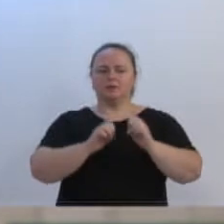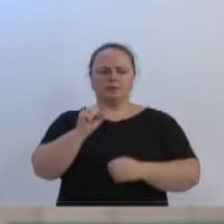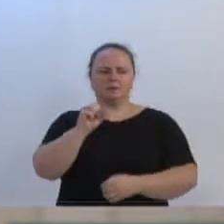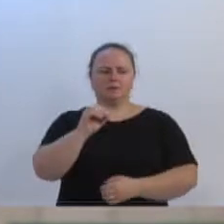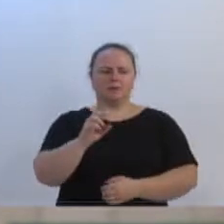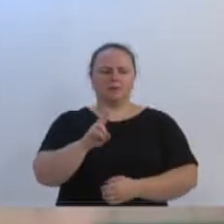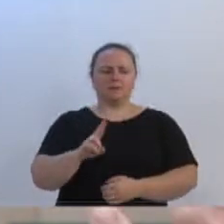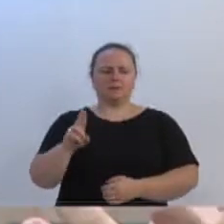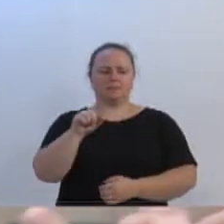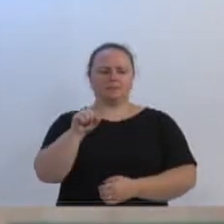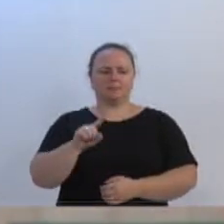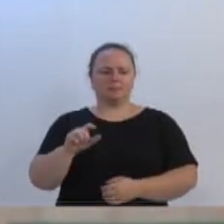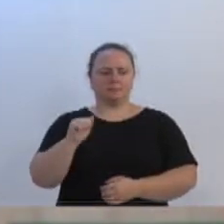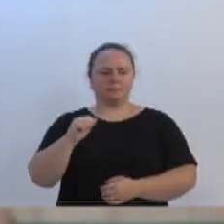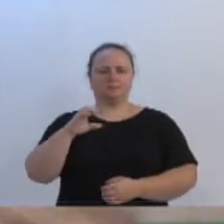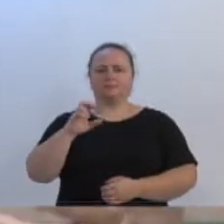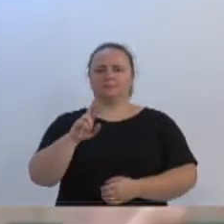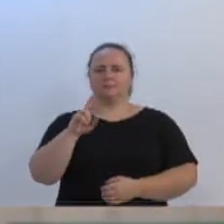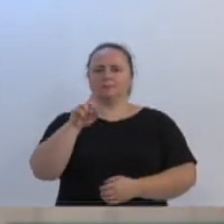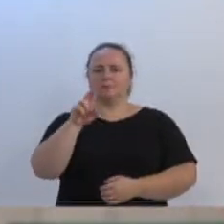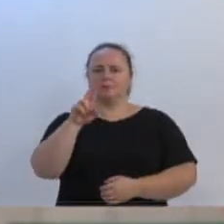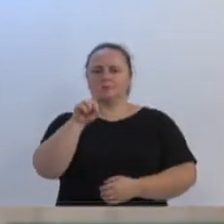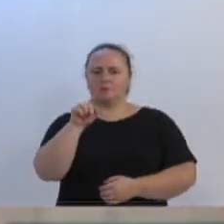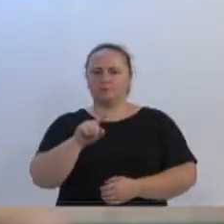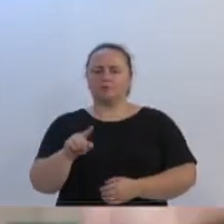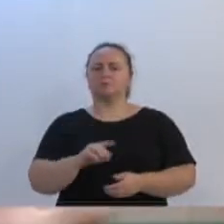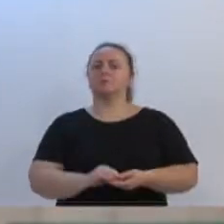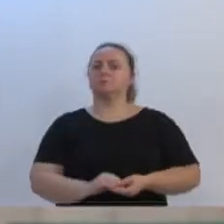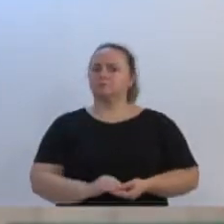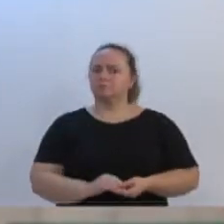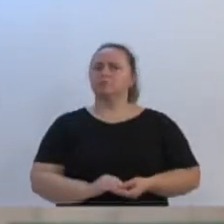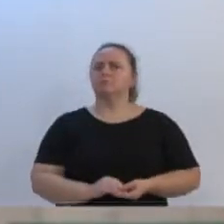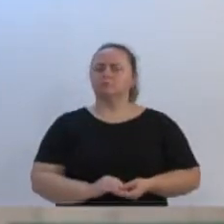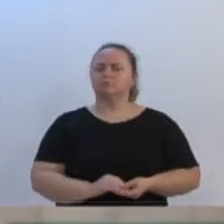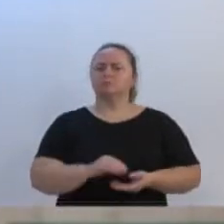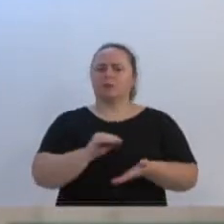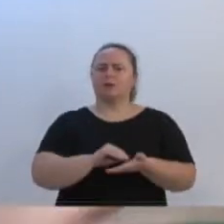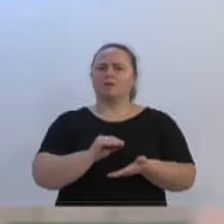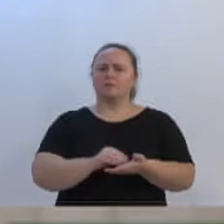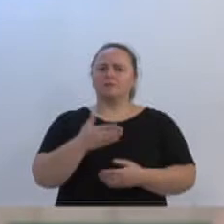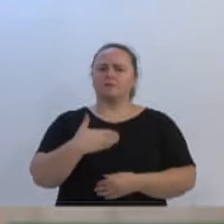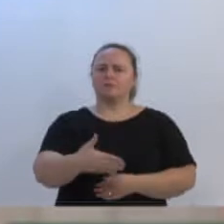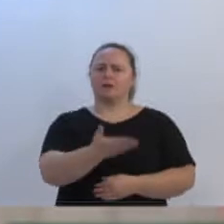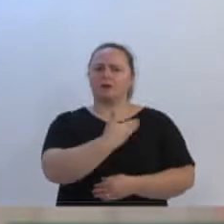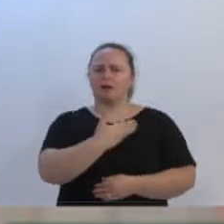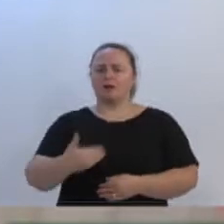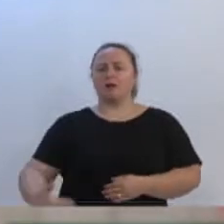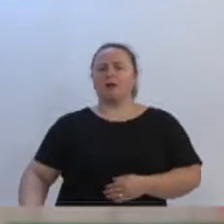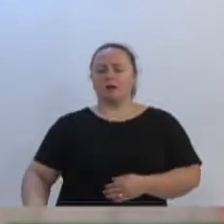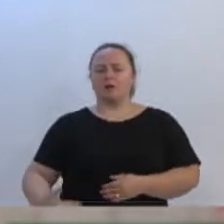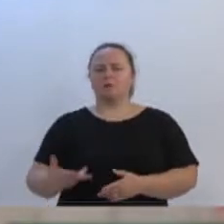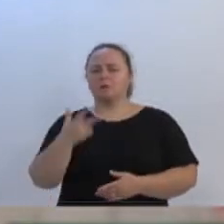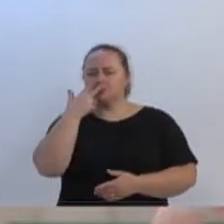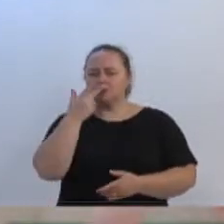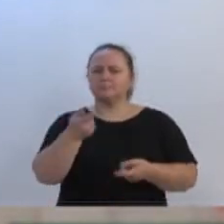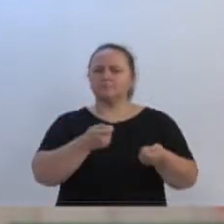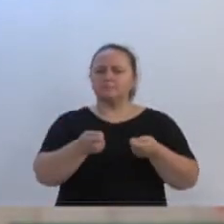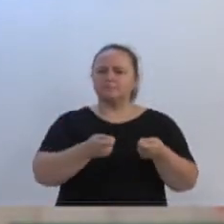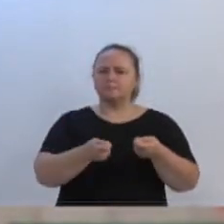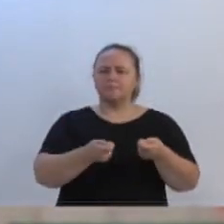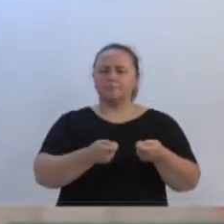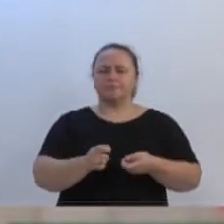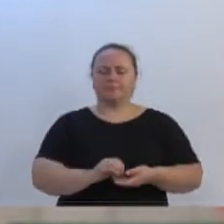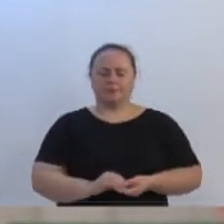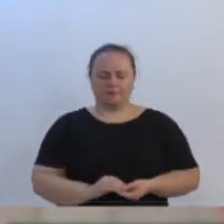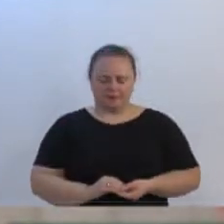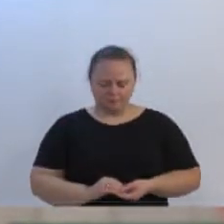Lumenau. Quer coisa mais concreta do que a imagem do desgoverno que está acontecendo aí? Quer imagem mais concreta do que aqui no nosso próprio município? Está aí